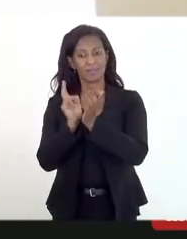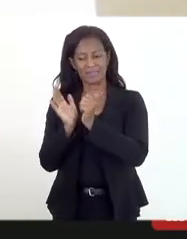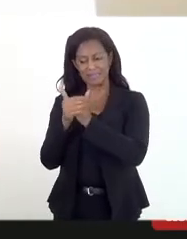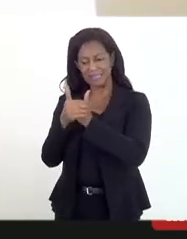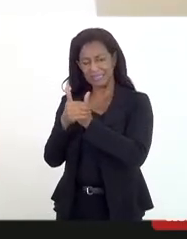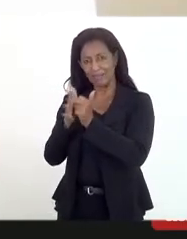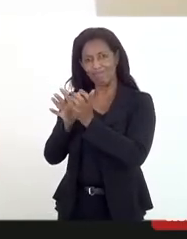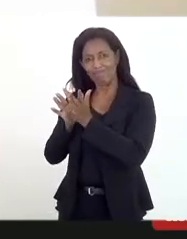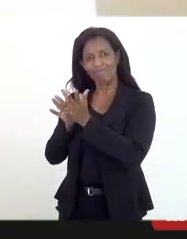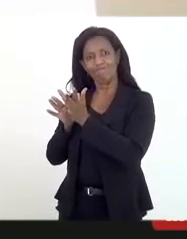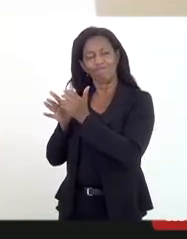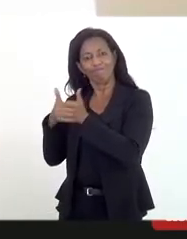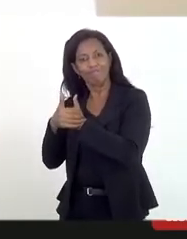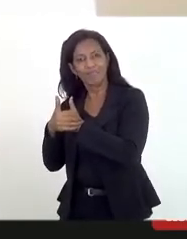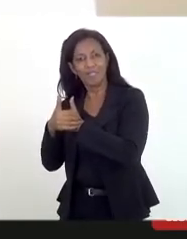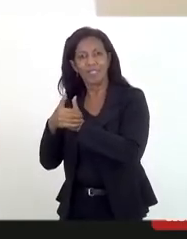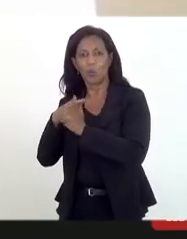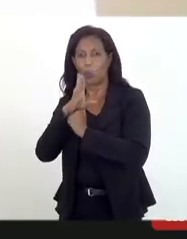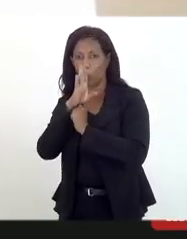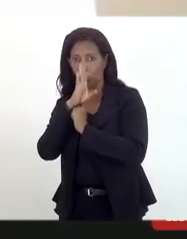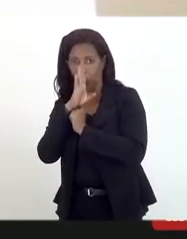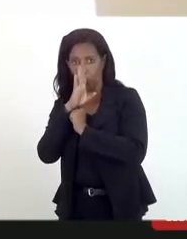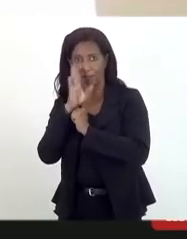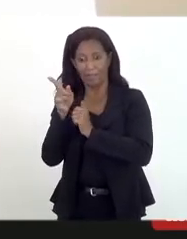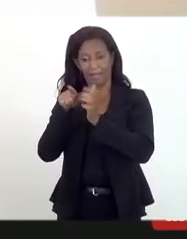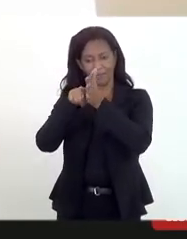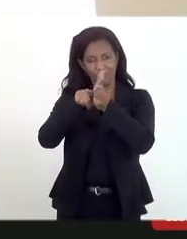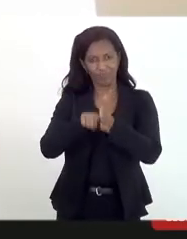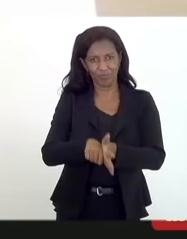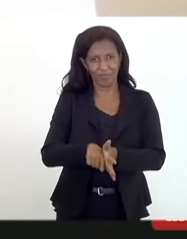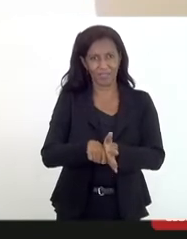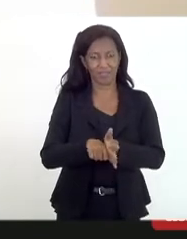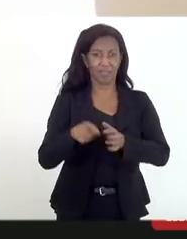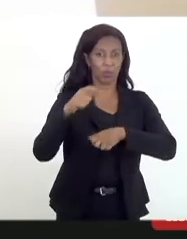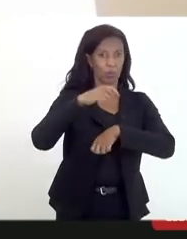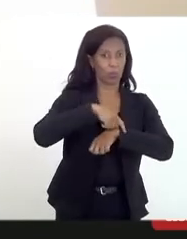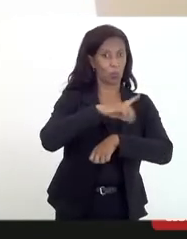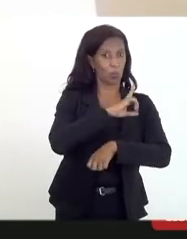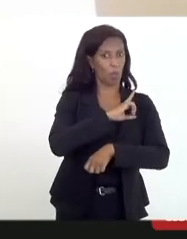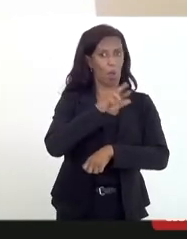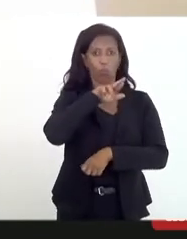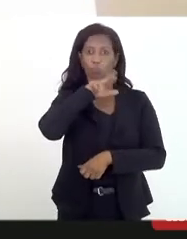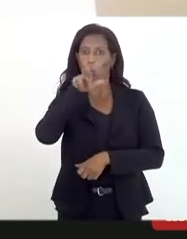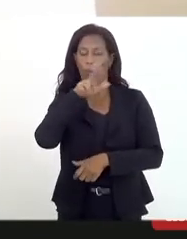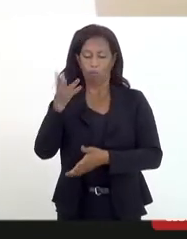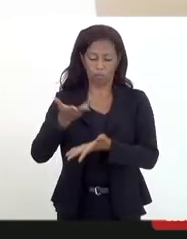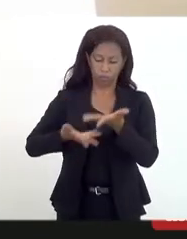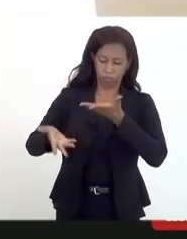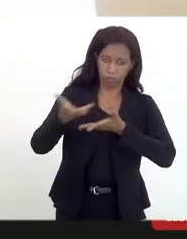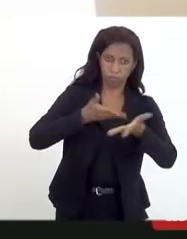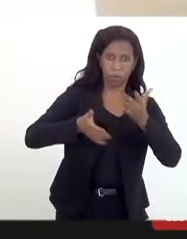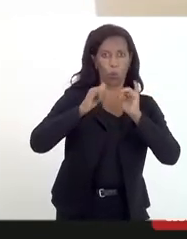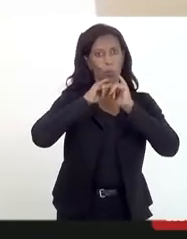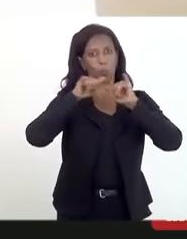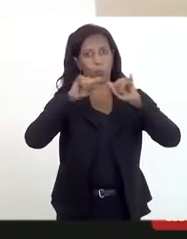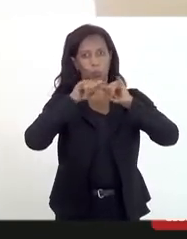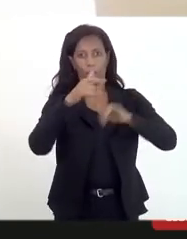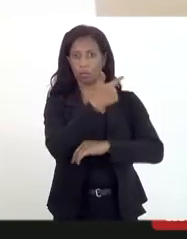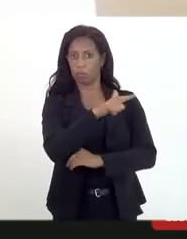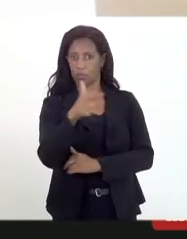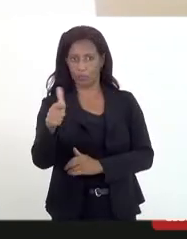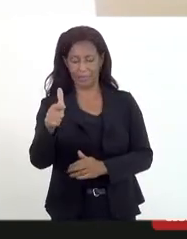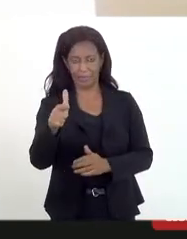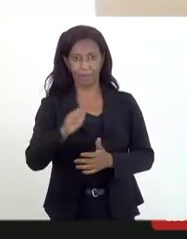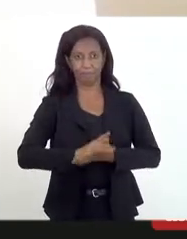identificação durante a fase policial não seja compartilhada e não seja divulgada, a partir do